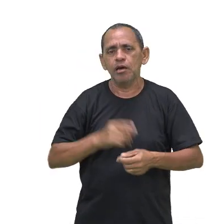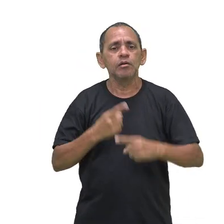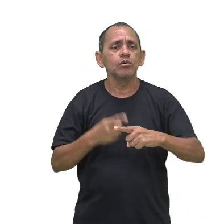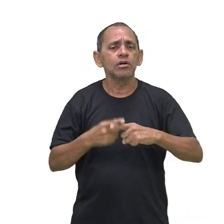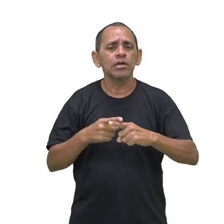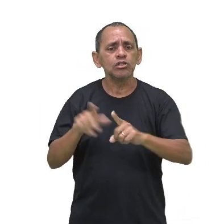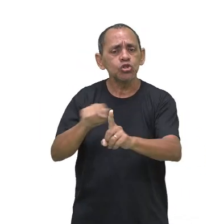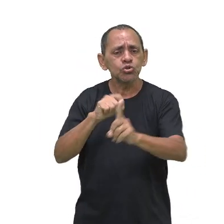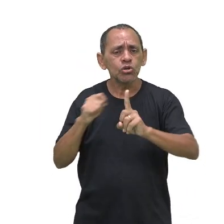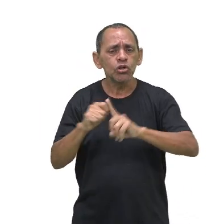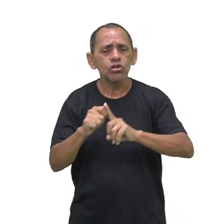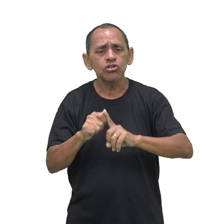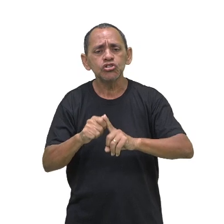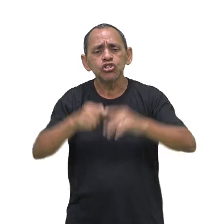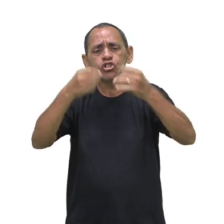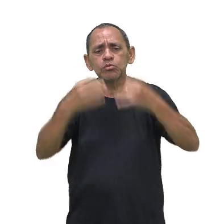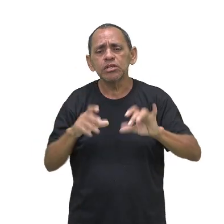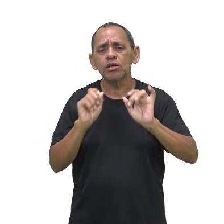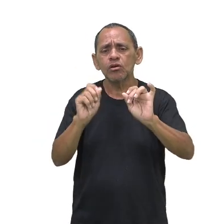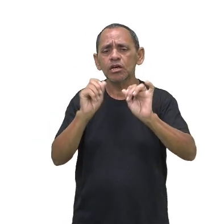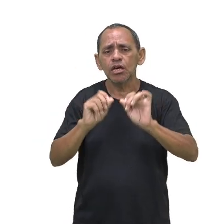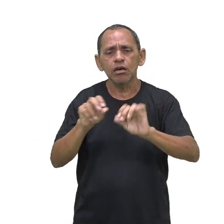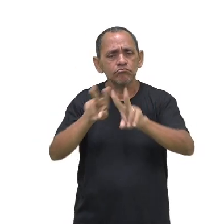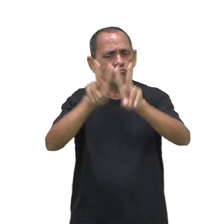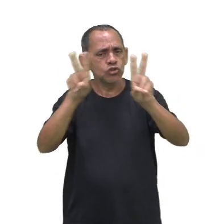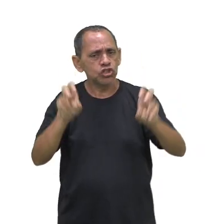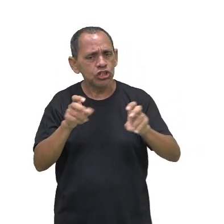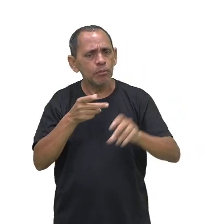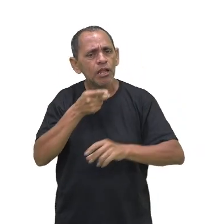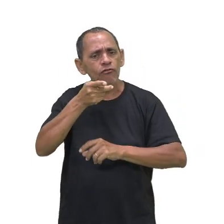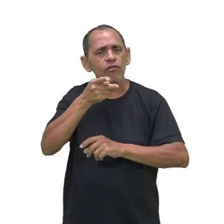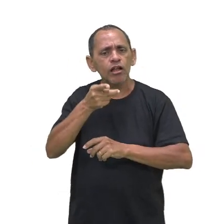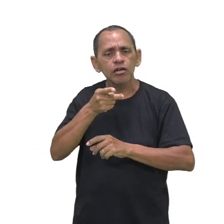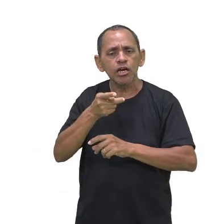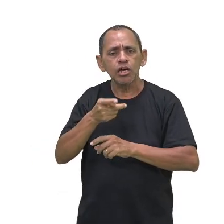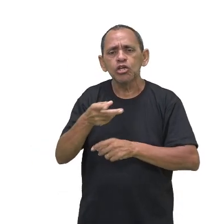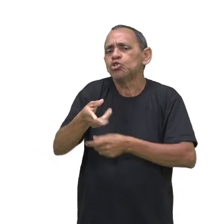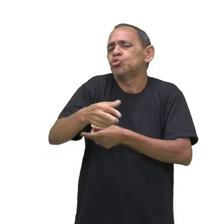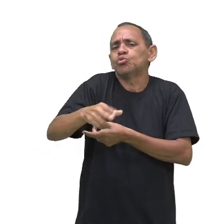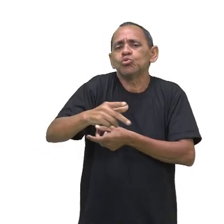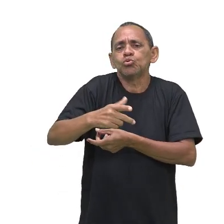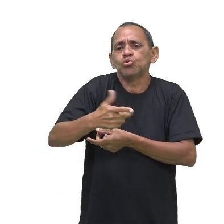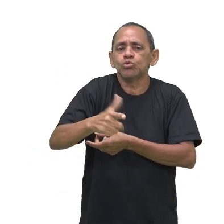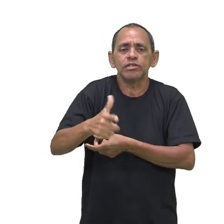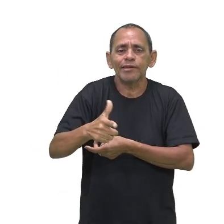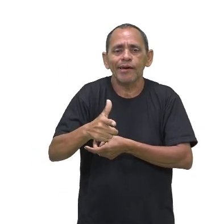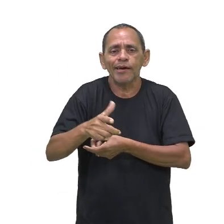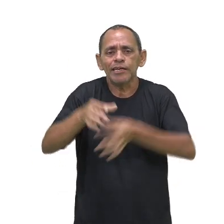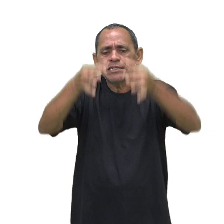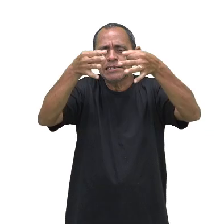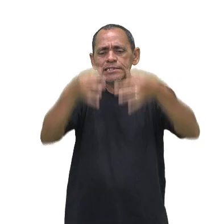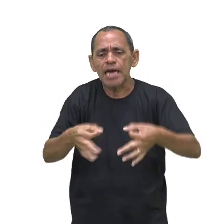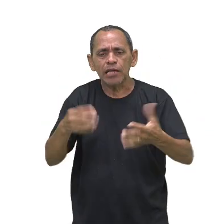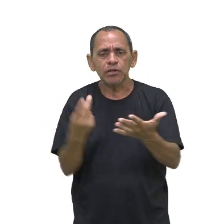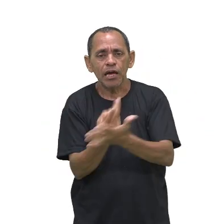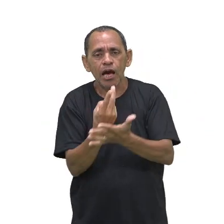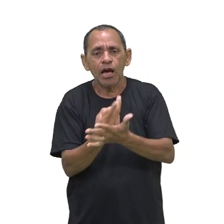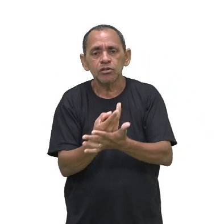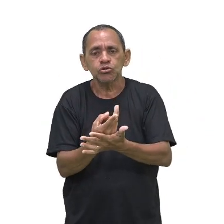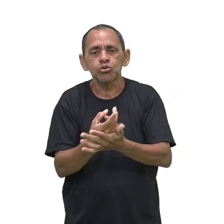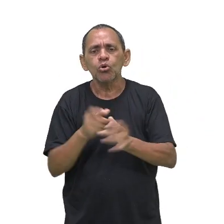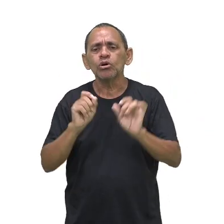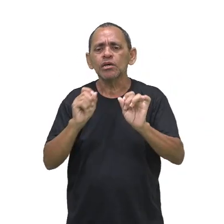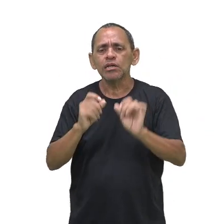sociologia, não existe certo e não existe errado. O que existe é